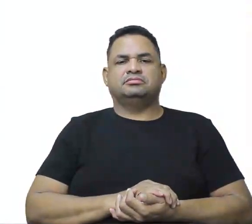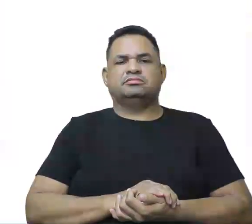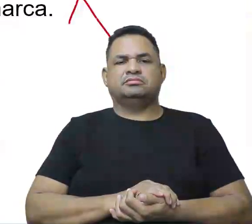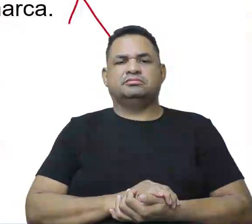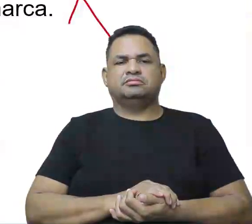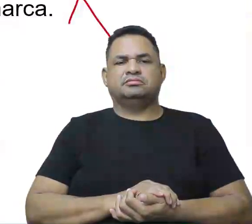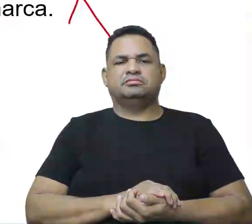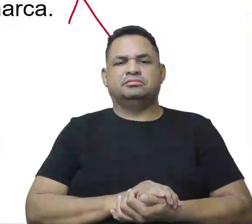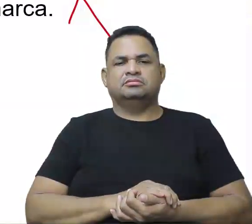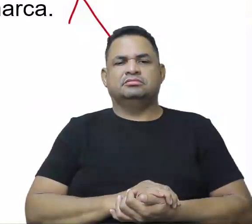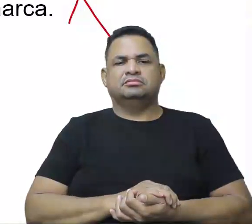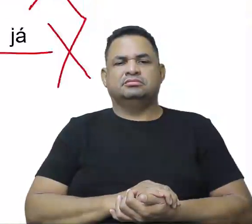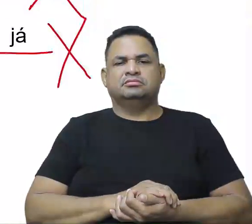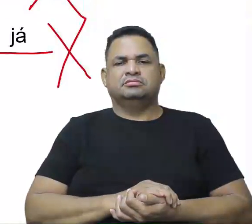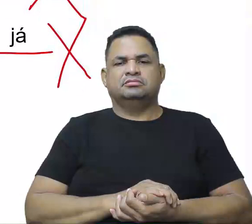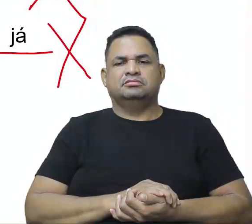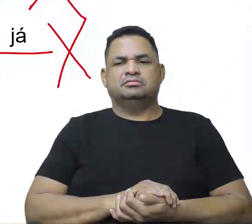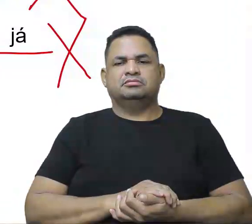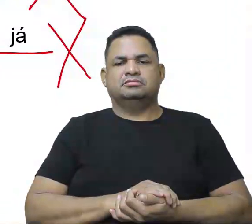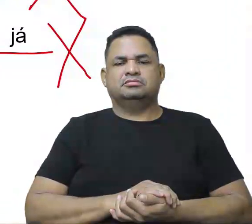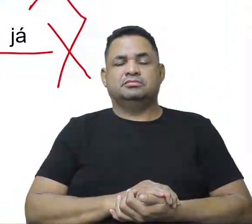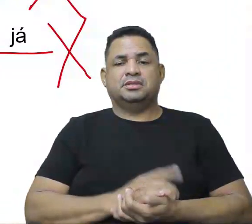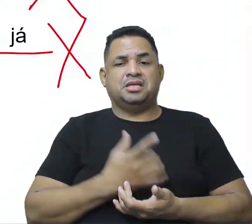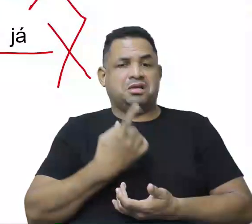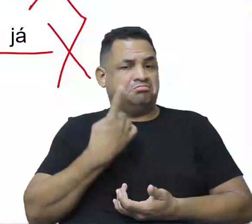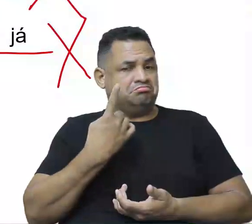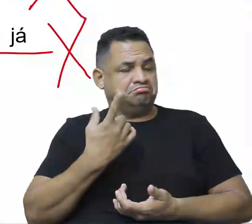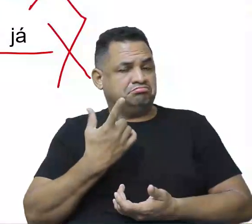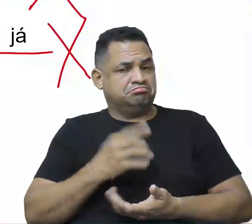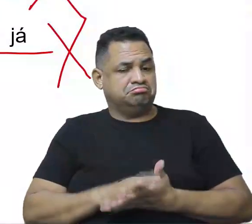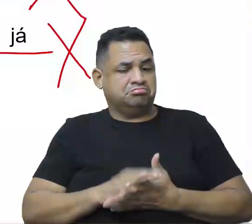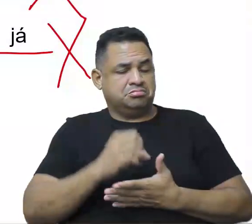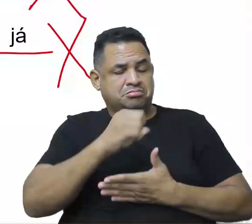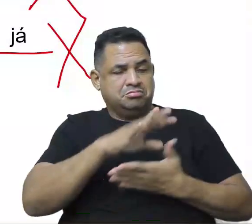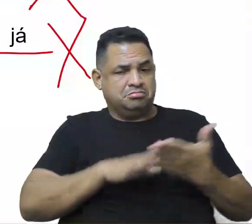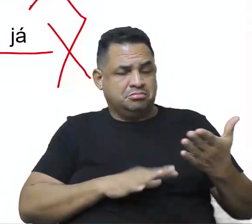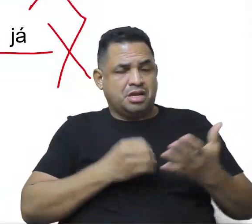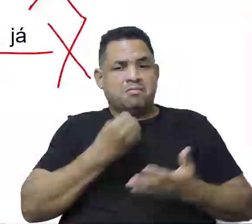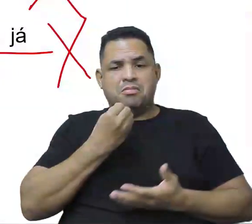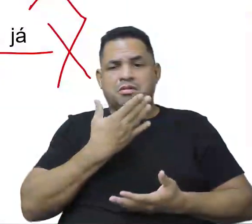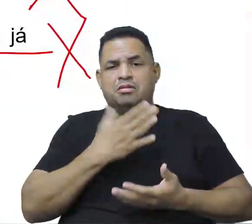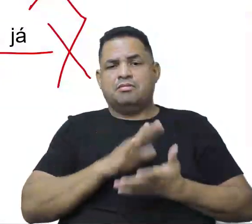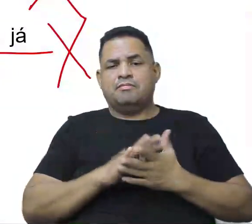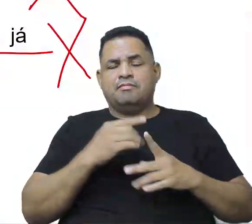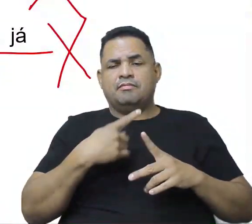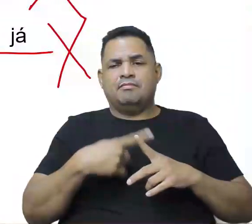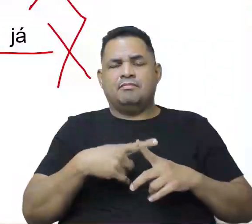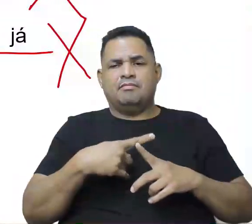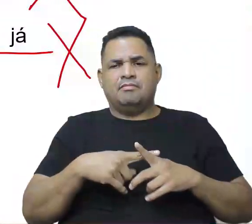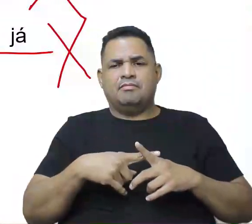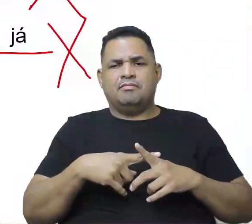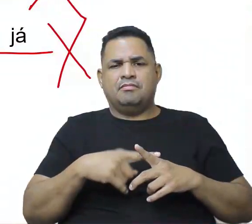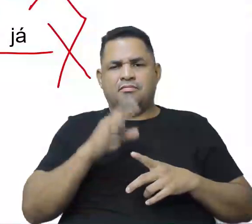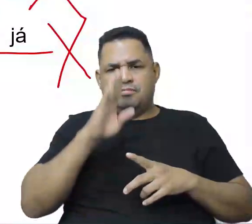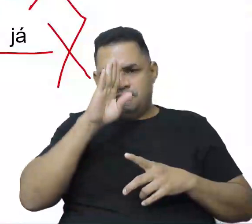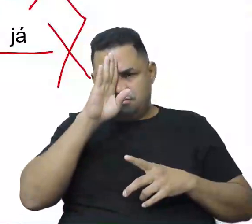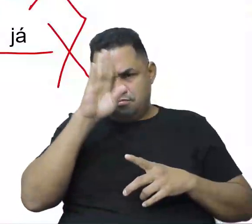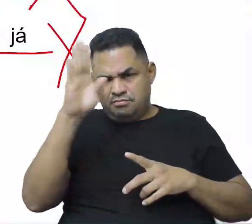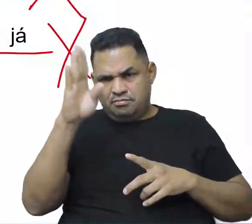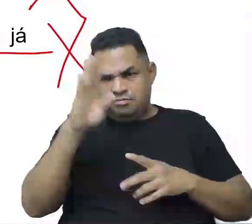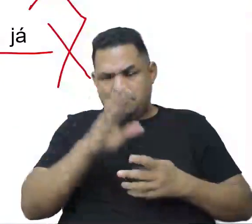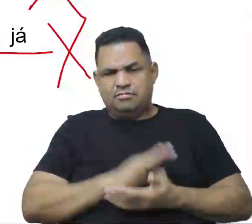Essa questão, ela deu para deixar a gente, assim, né? Foi boa, porque a principal